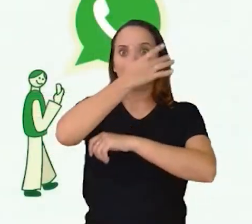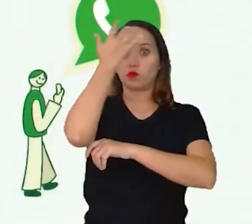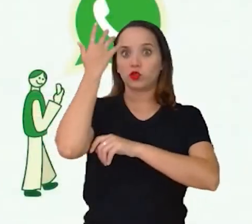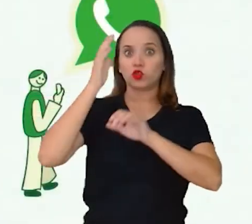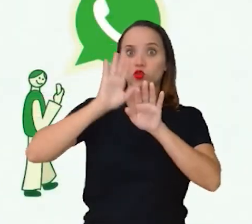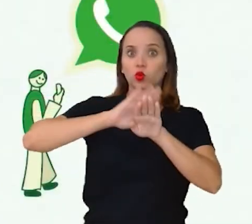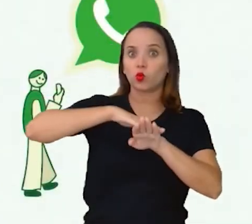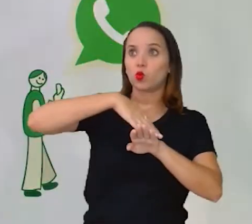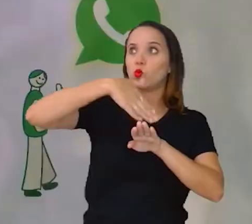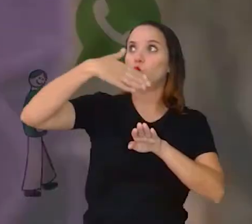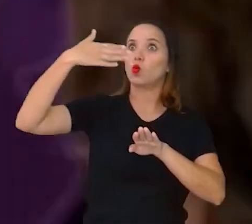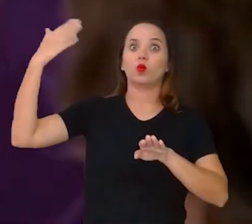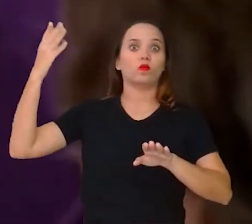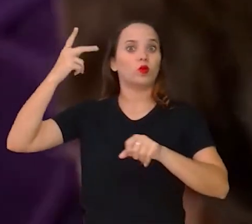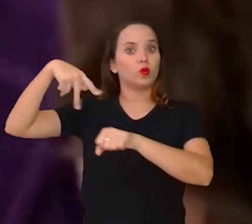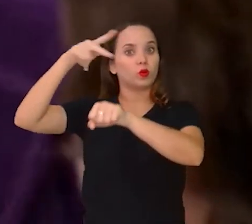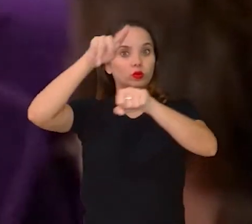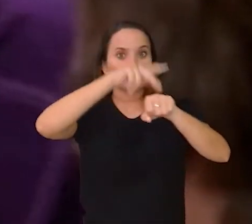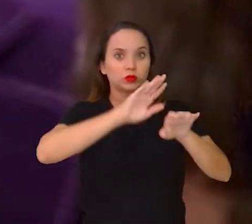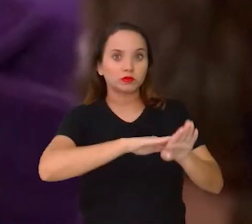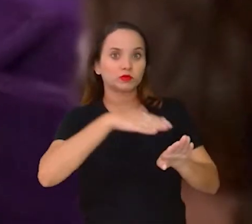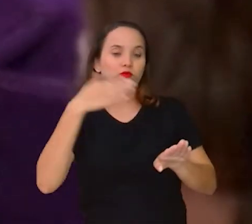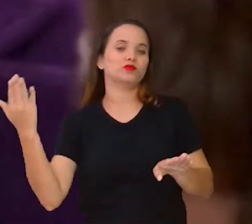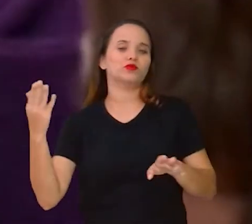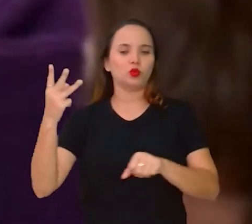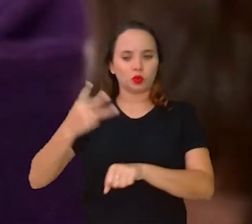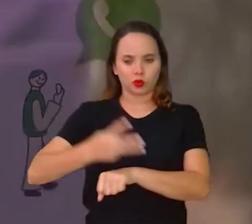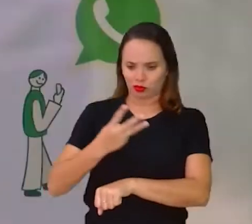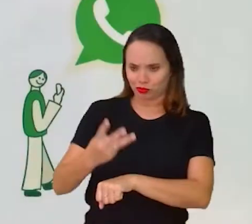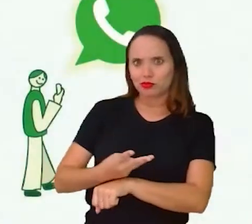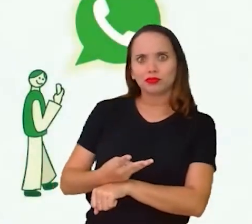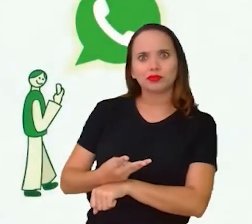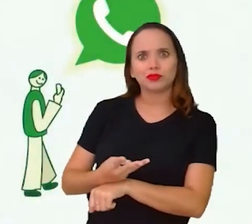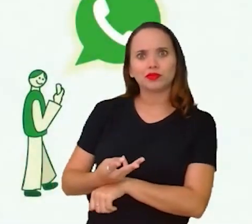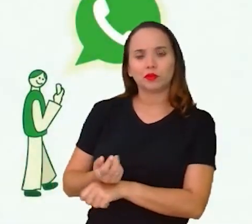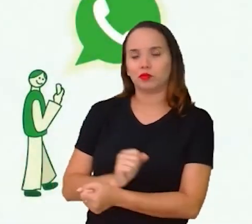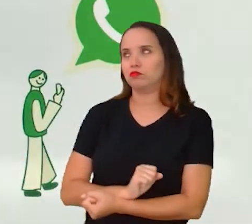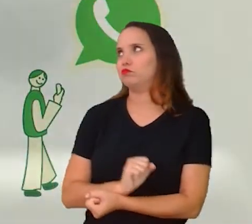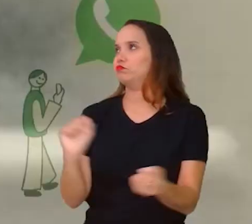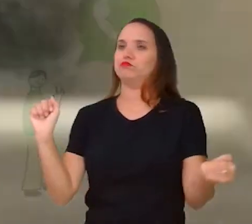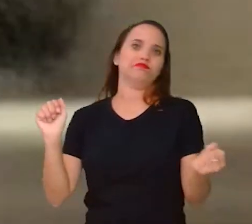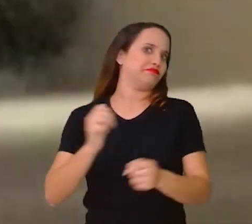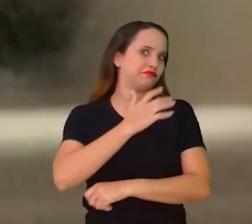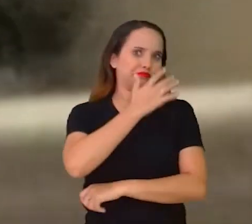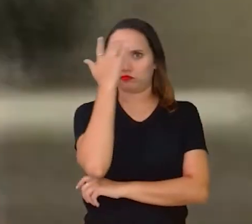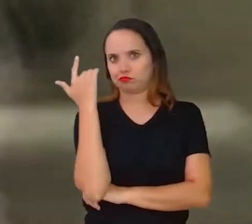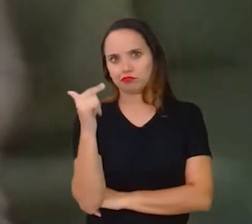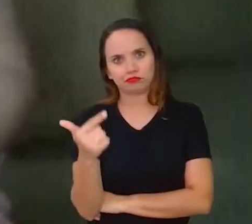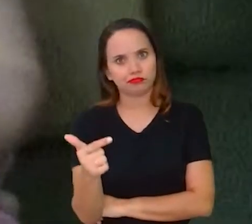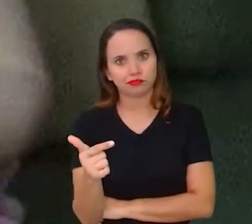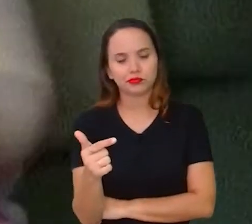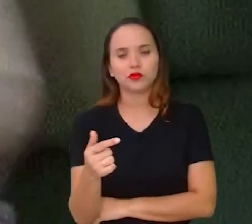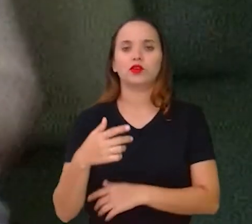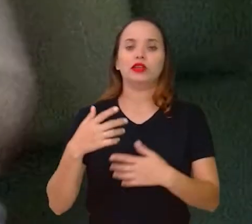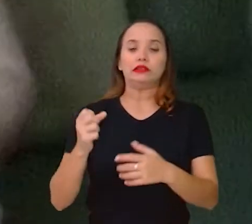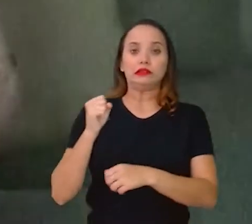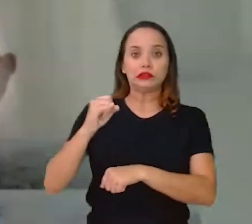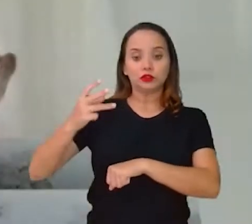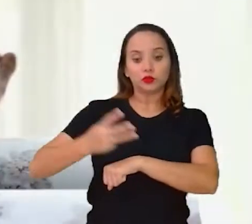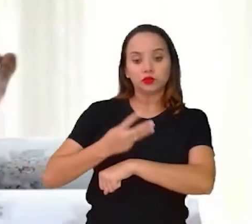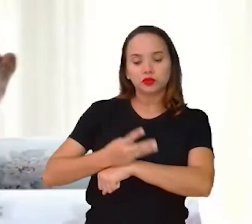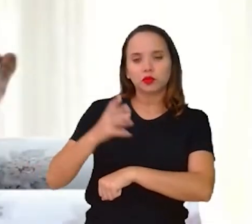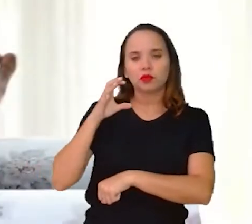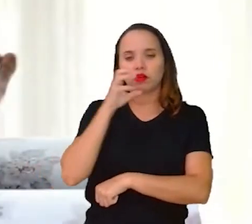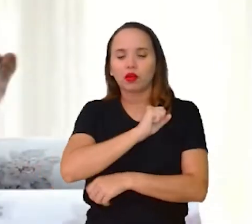outro lado do mundo. E o WhatsApp? Impossível alguém não ter. Com o WhatsApp, a gente manda mensagens rápidas,